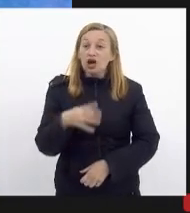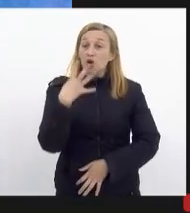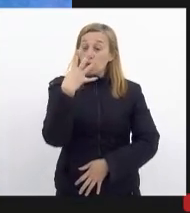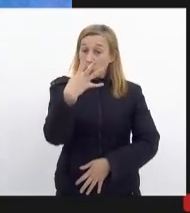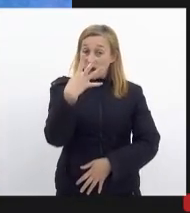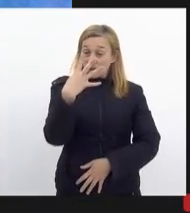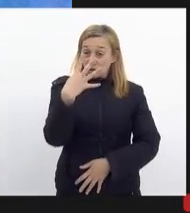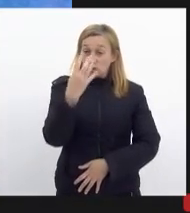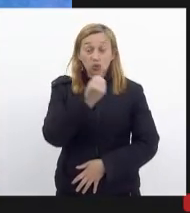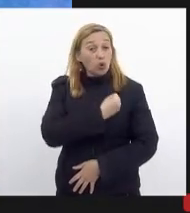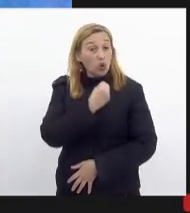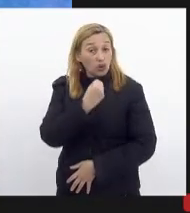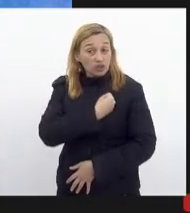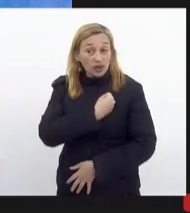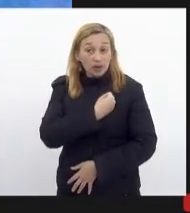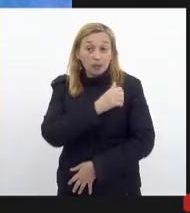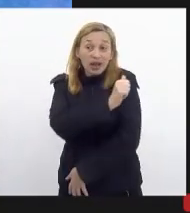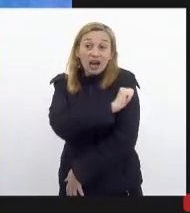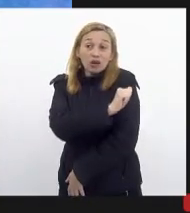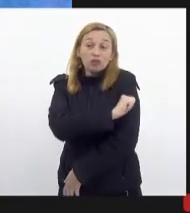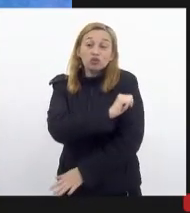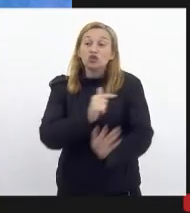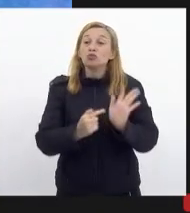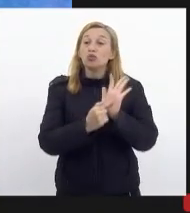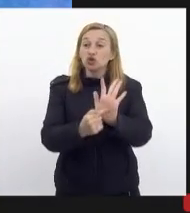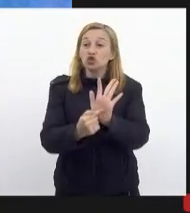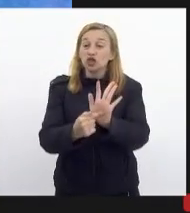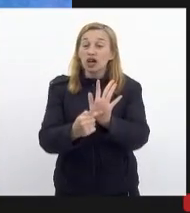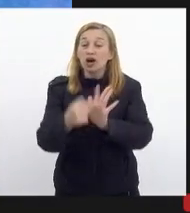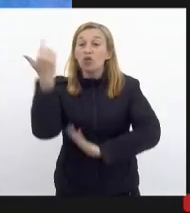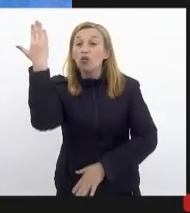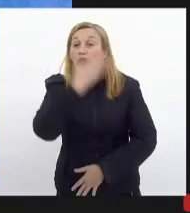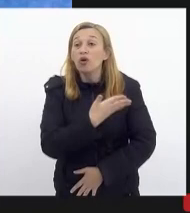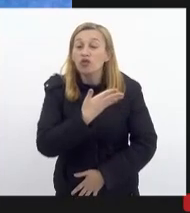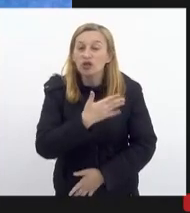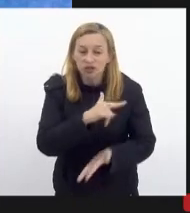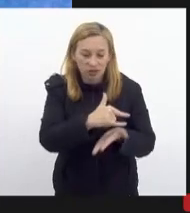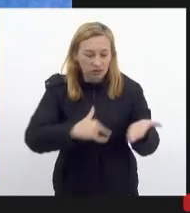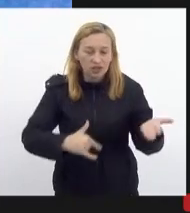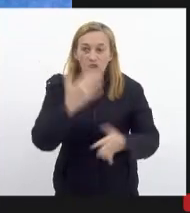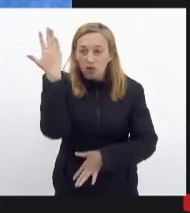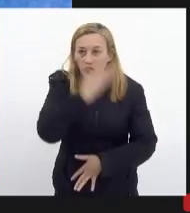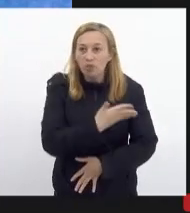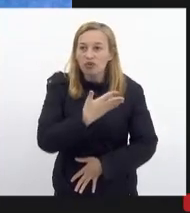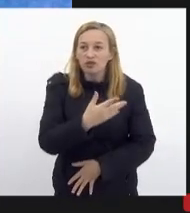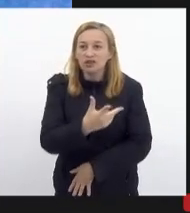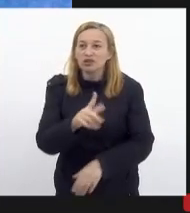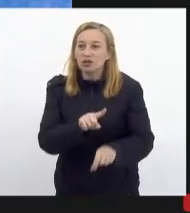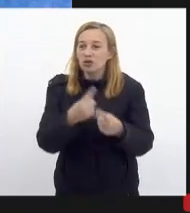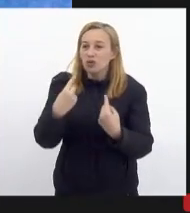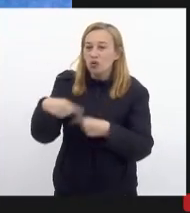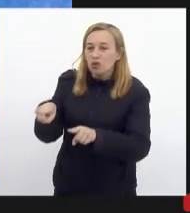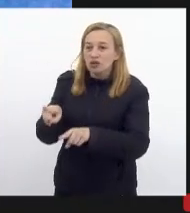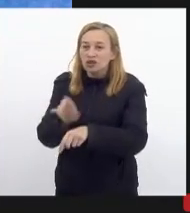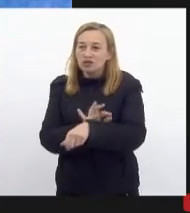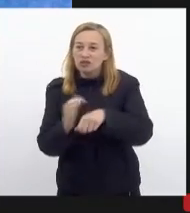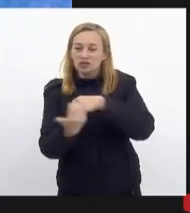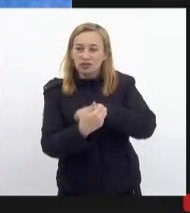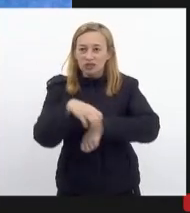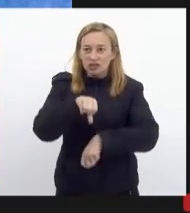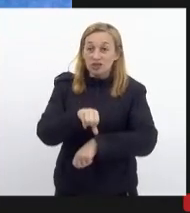pontos para alunos que apresentassem o comprovante de vacinação contra a Covid-19. Então,